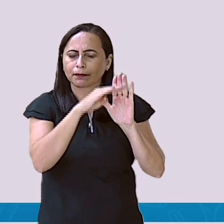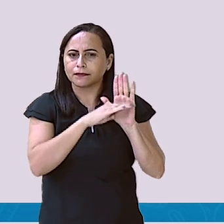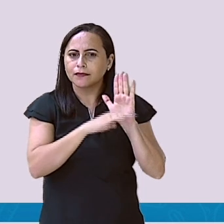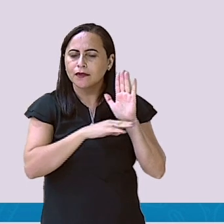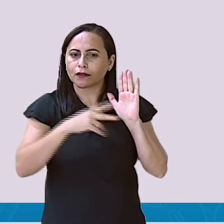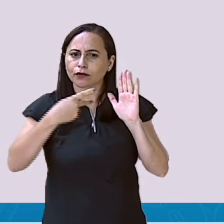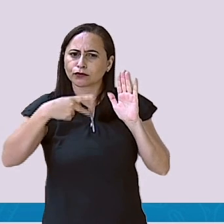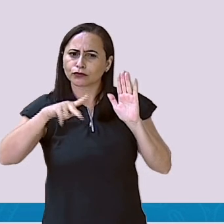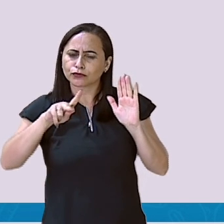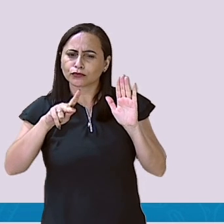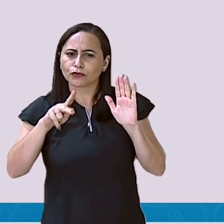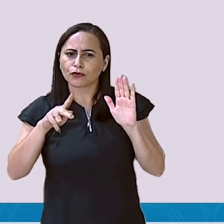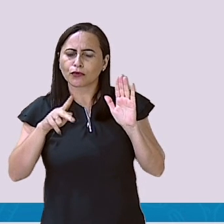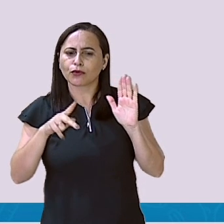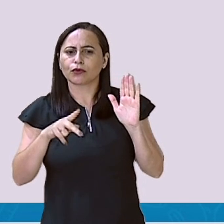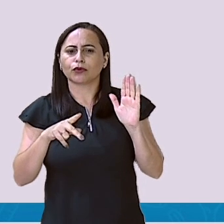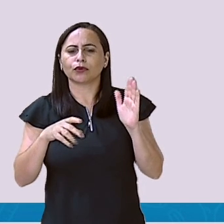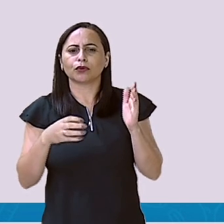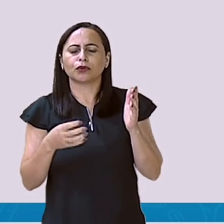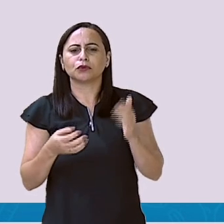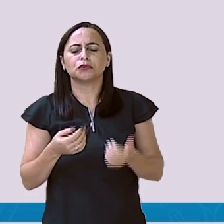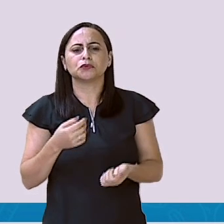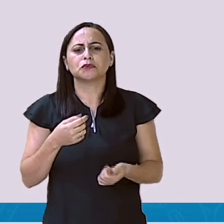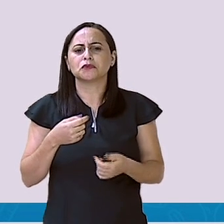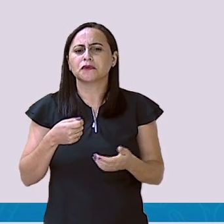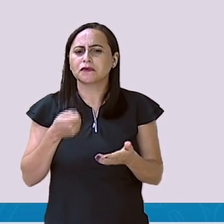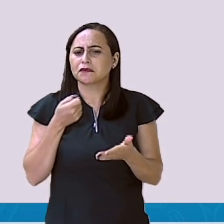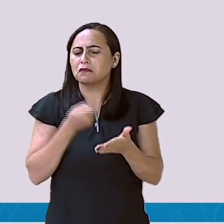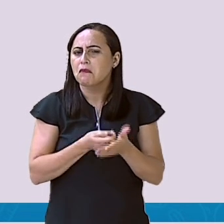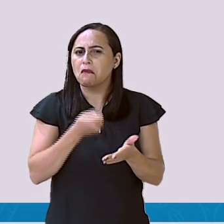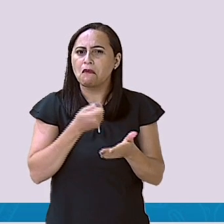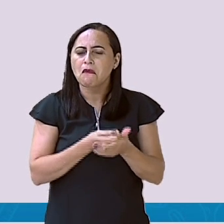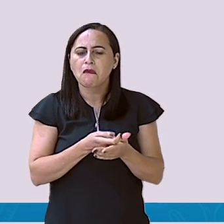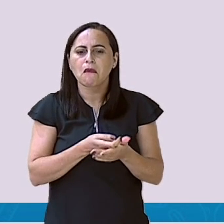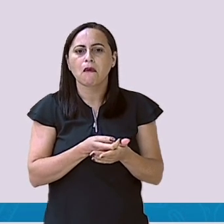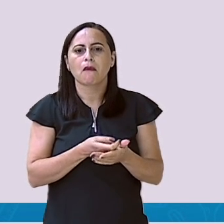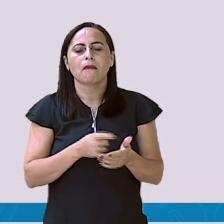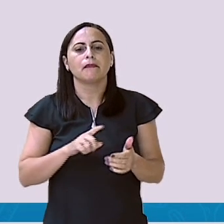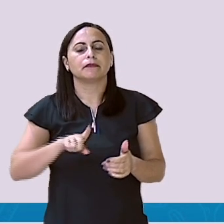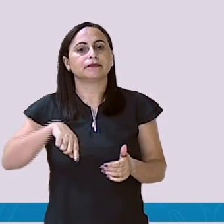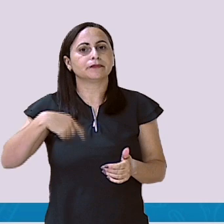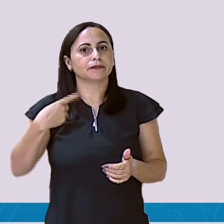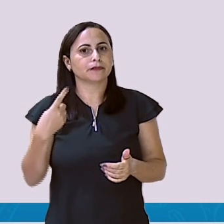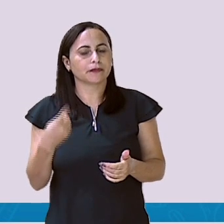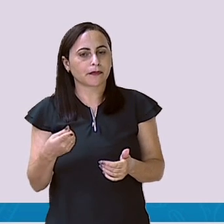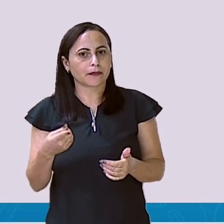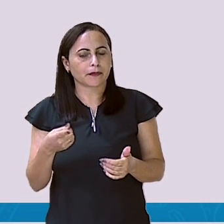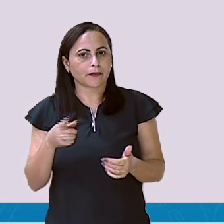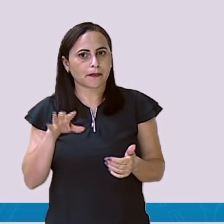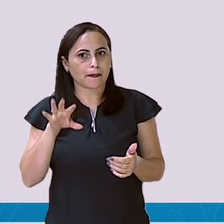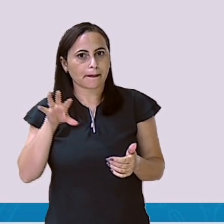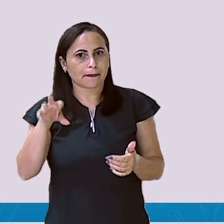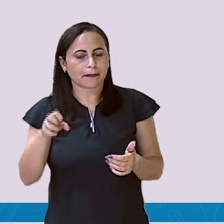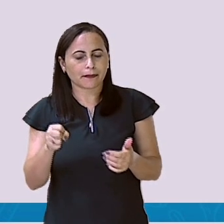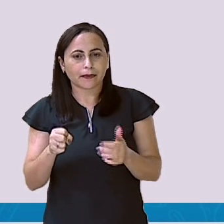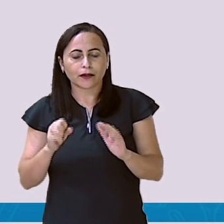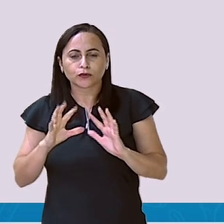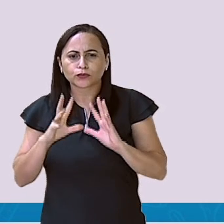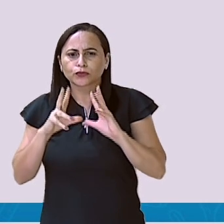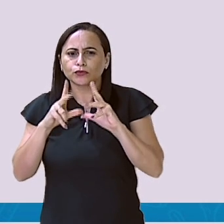a soma de todos os seus gastos. Logo depois, você vai pegar o seu salário, o valor